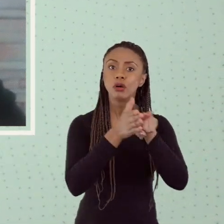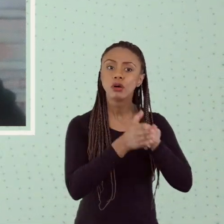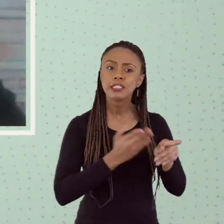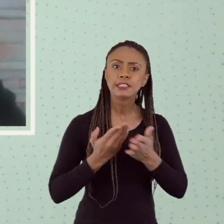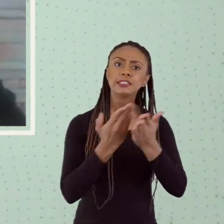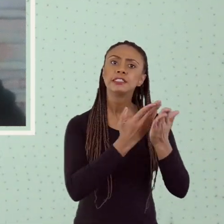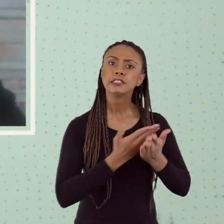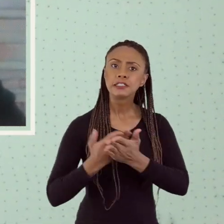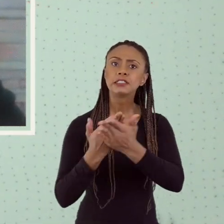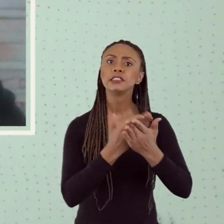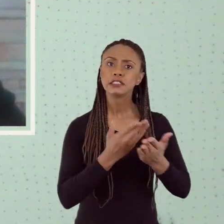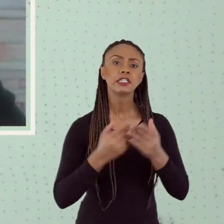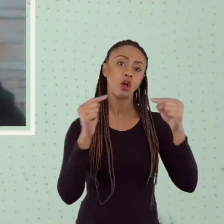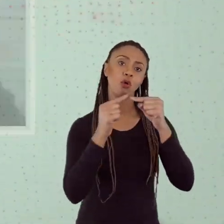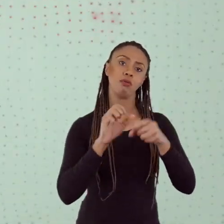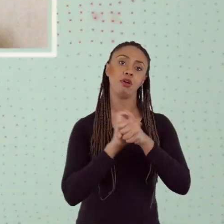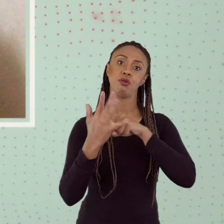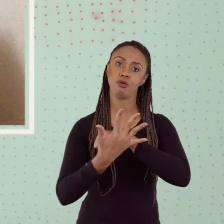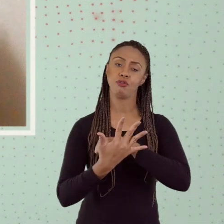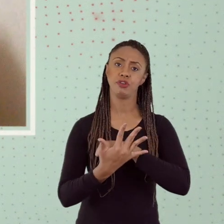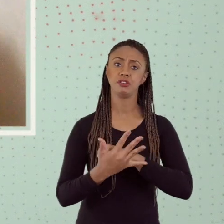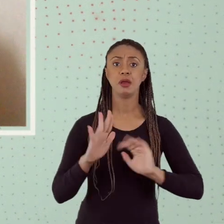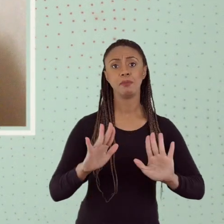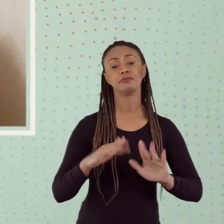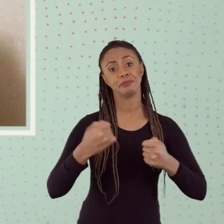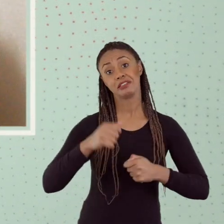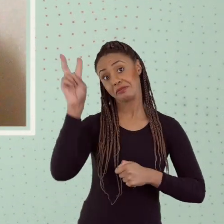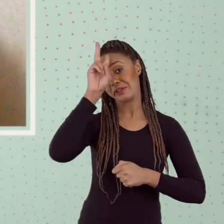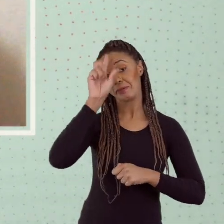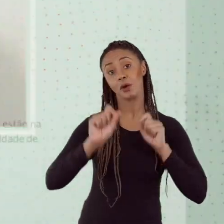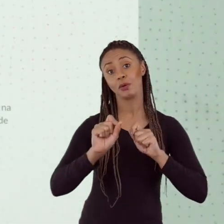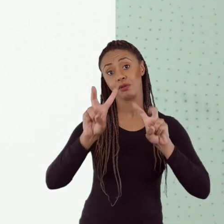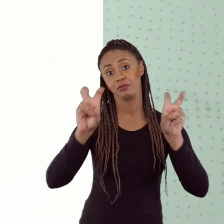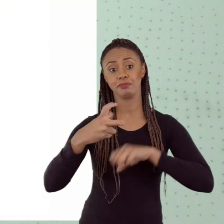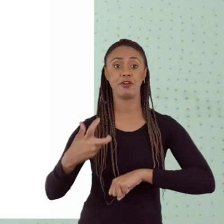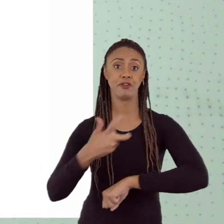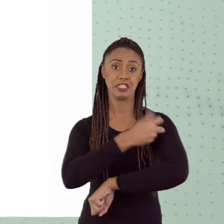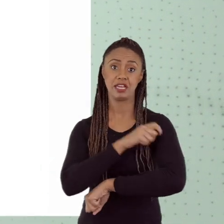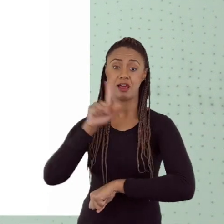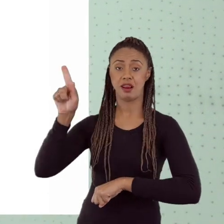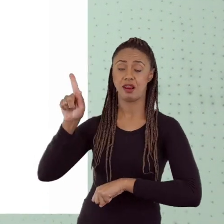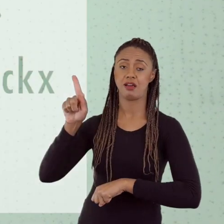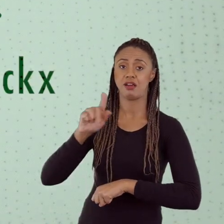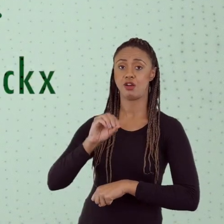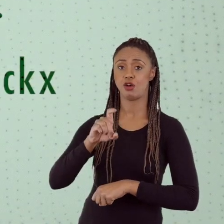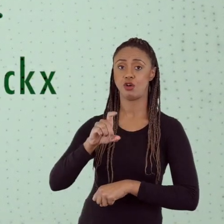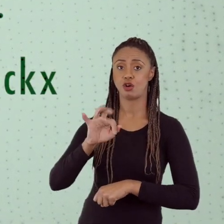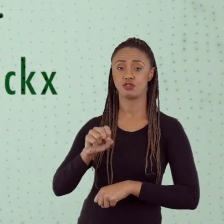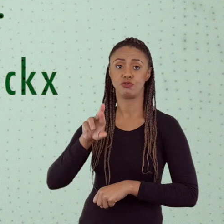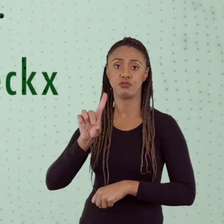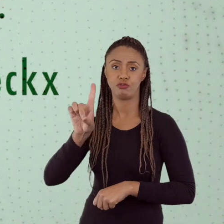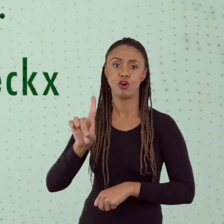estudos e pesquisas relacionadas ao Covid. Não podemos deixar de citar a vacina, não só a vacina de Oxford, que a nossa